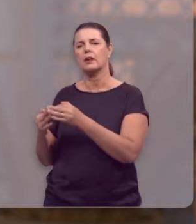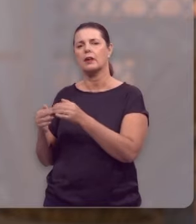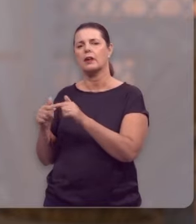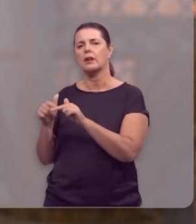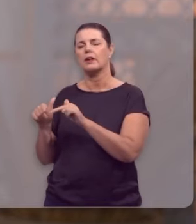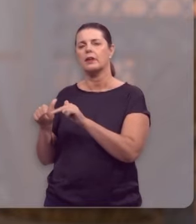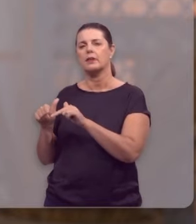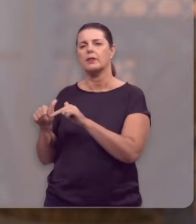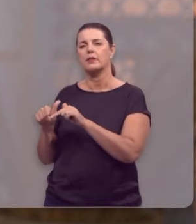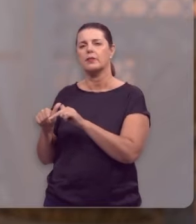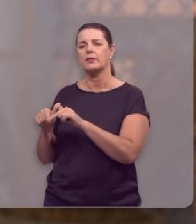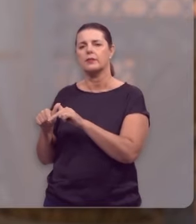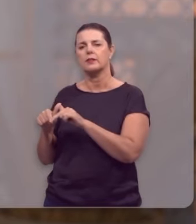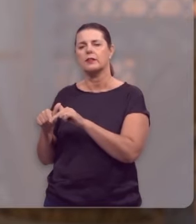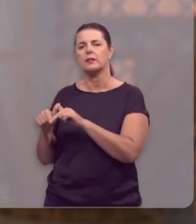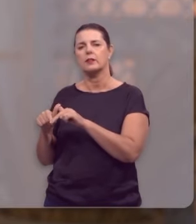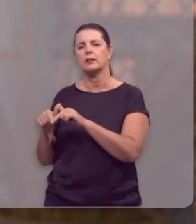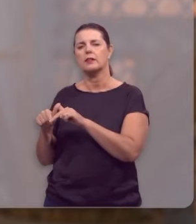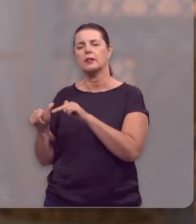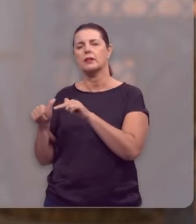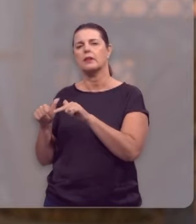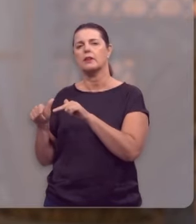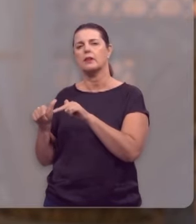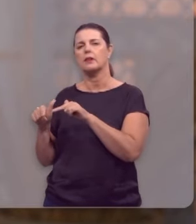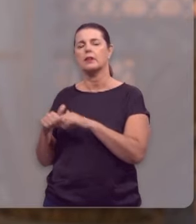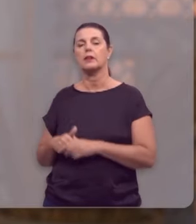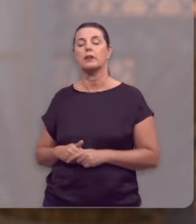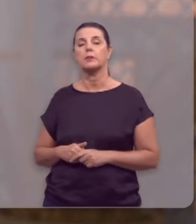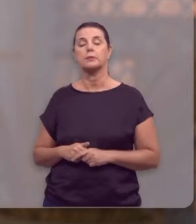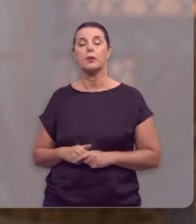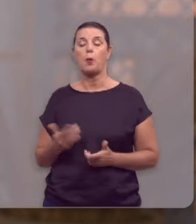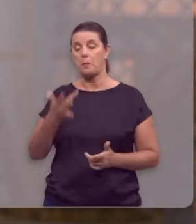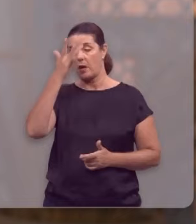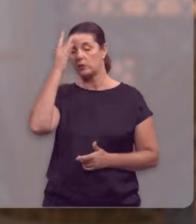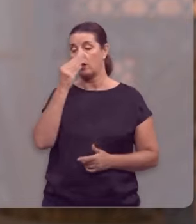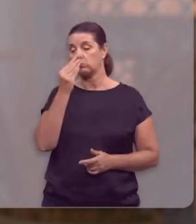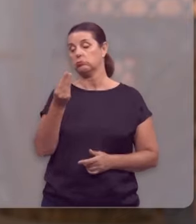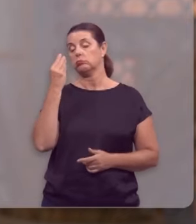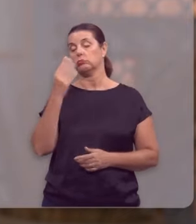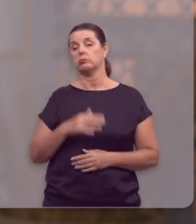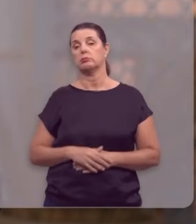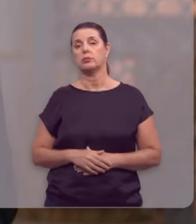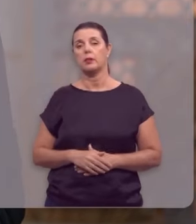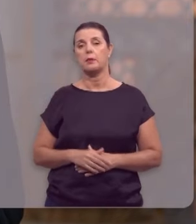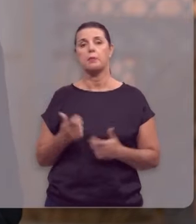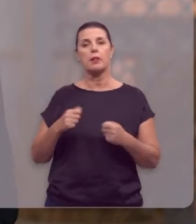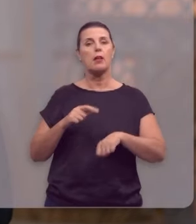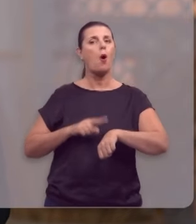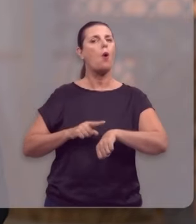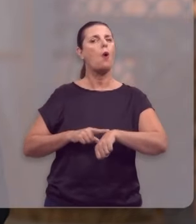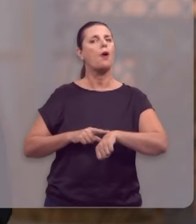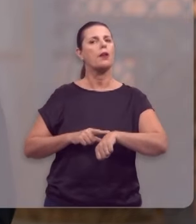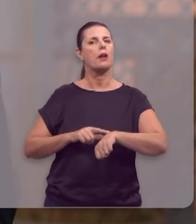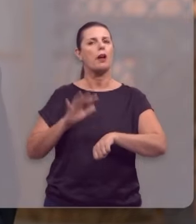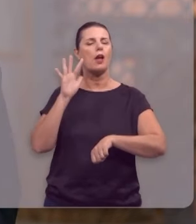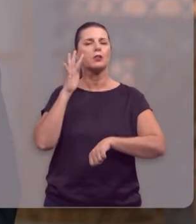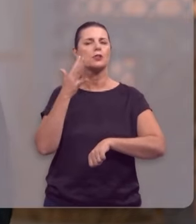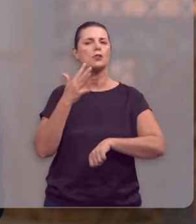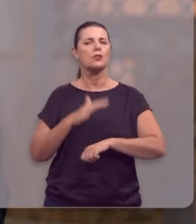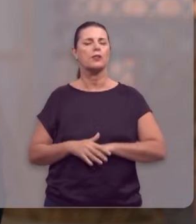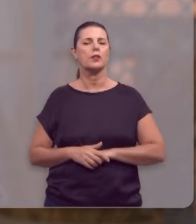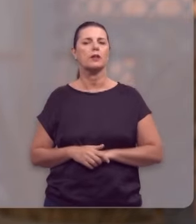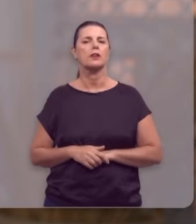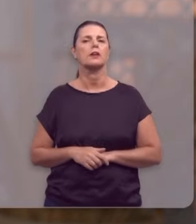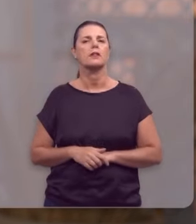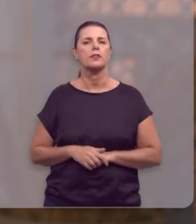Virou as costas para a pessoa que caminhava com você. Ou alguém virou as costas para você. Está na hora de você resolver isso. Fazer uma